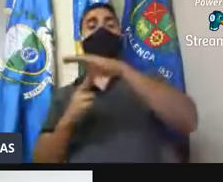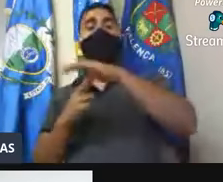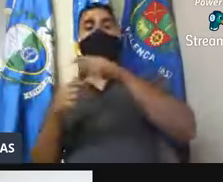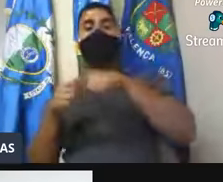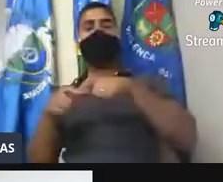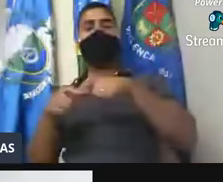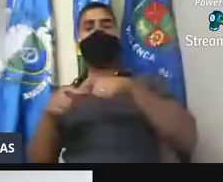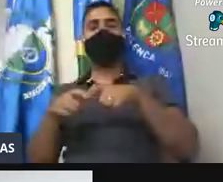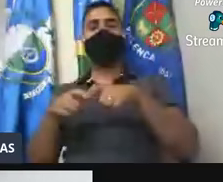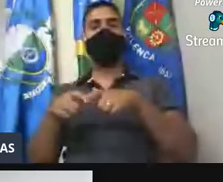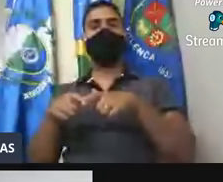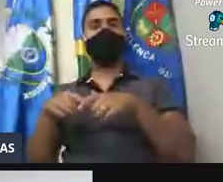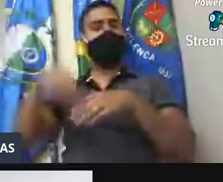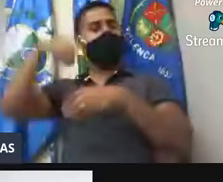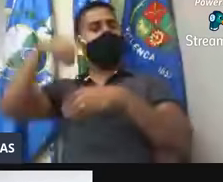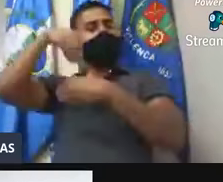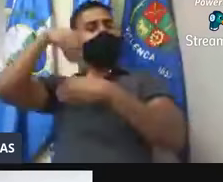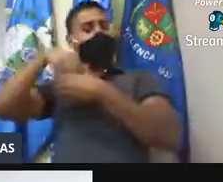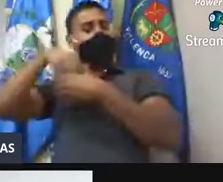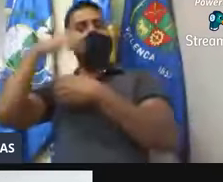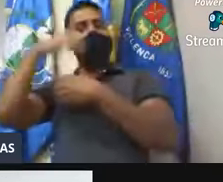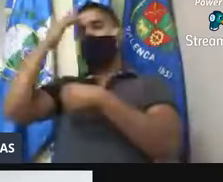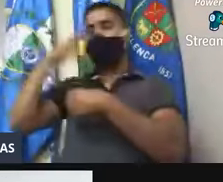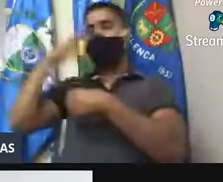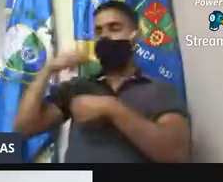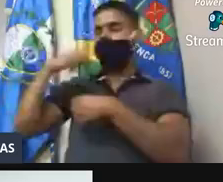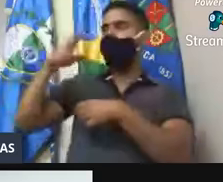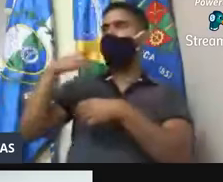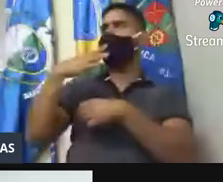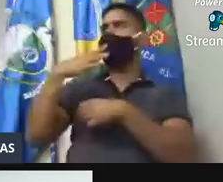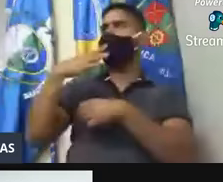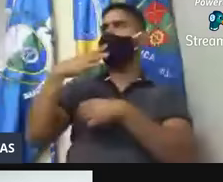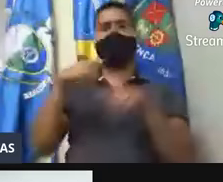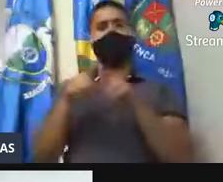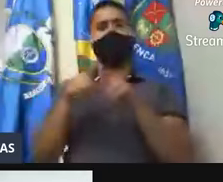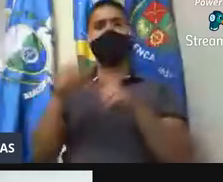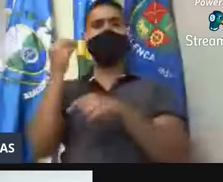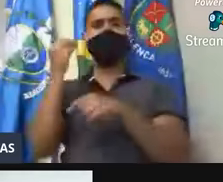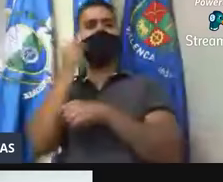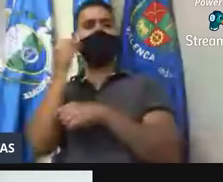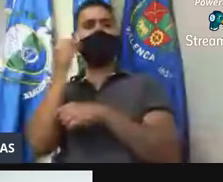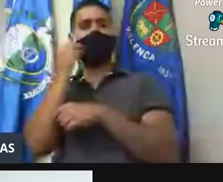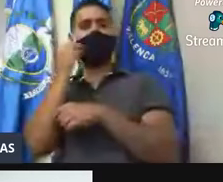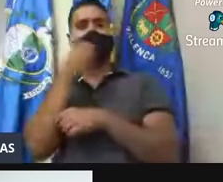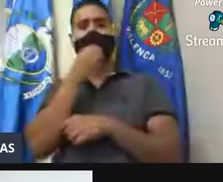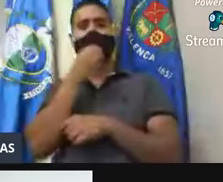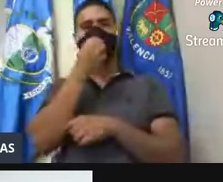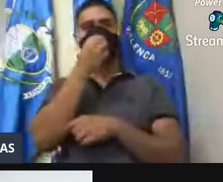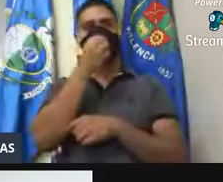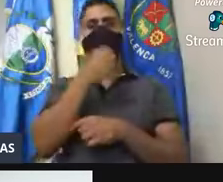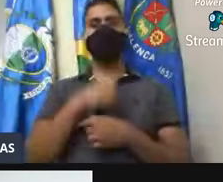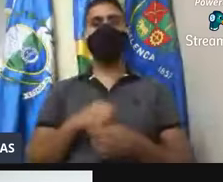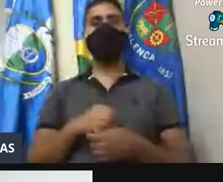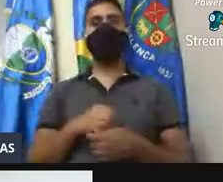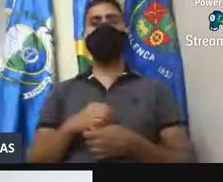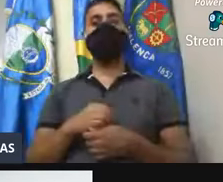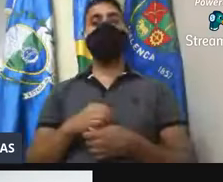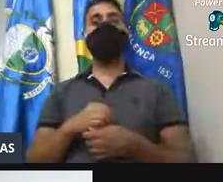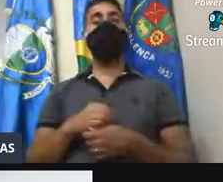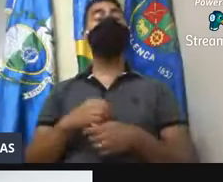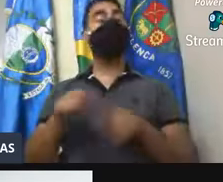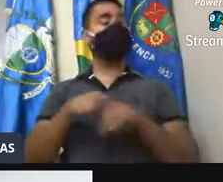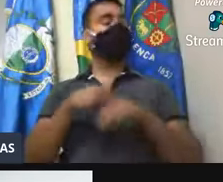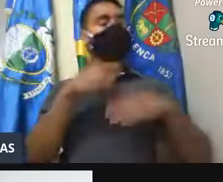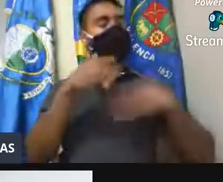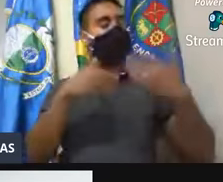é um ponto turístico do distrito, e nós vamos tentar buscar aí, resgatar esse processo no